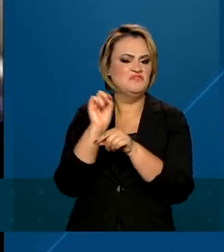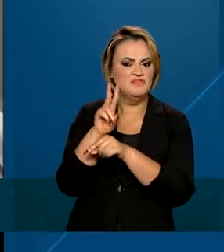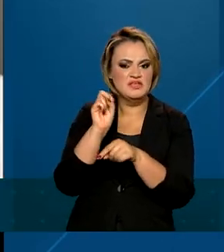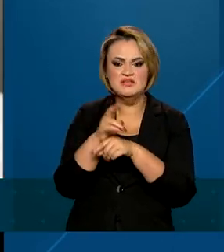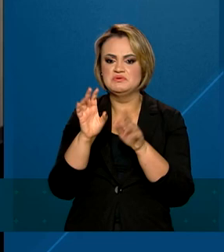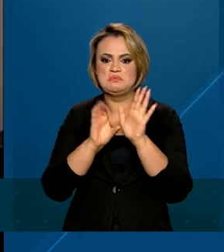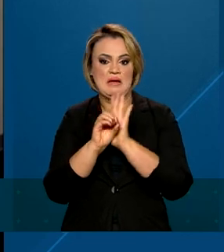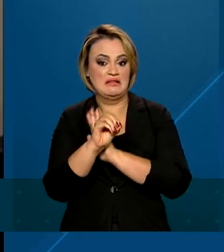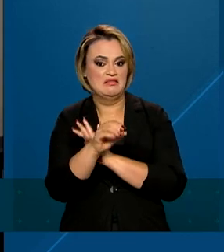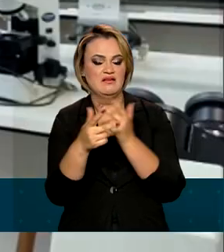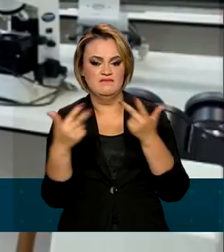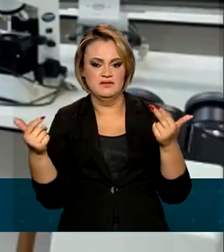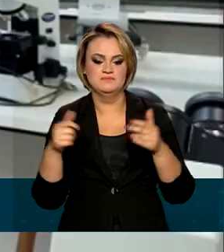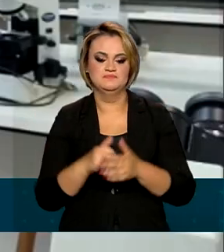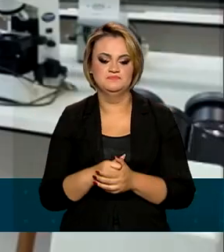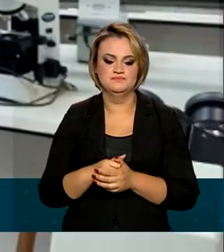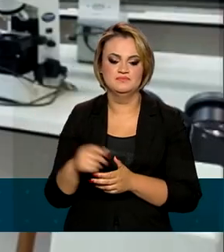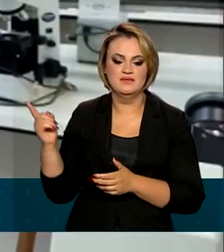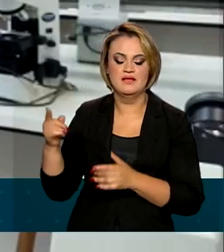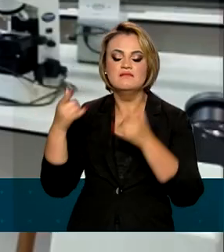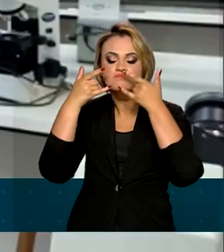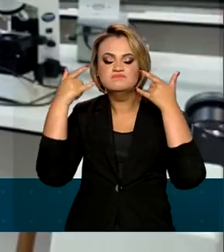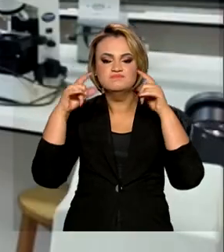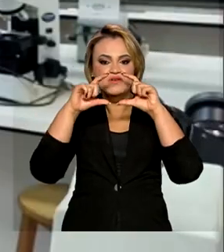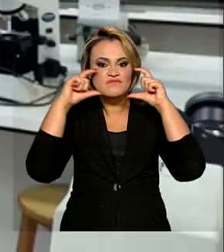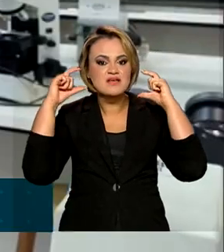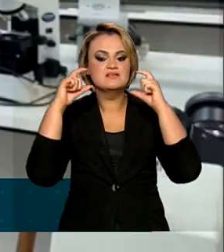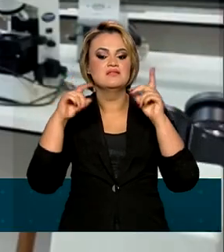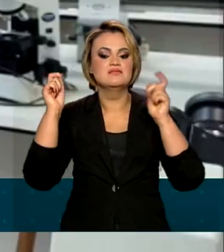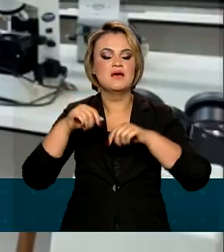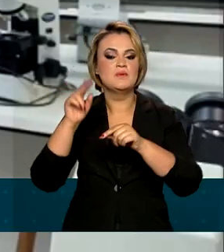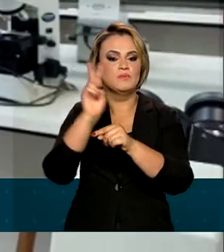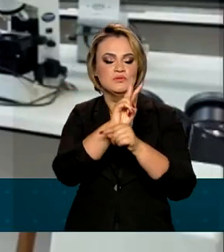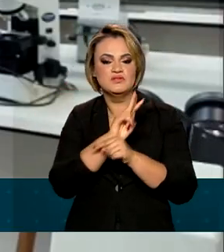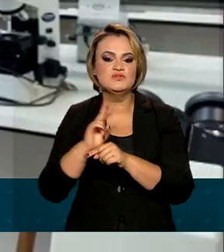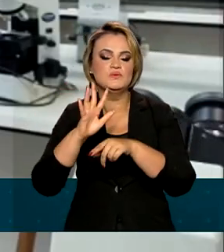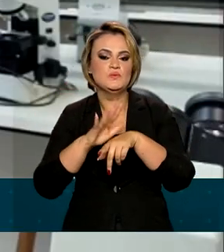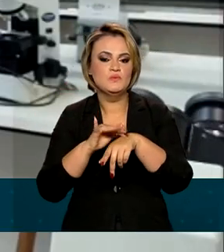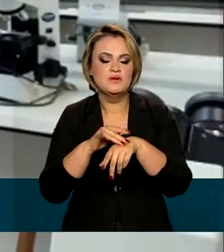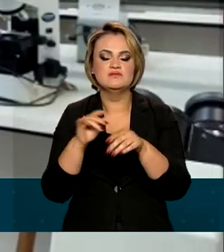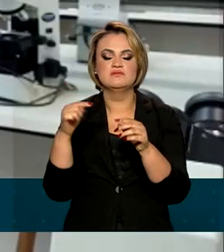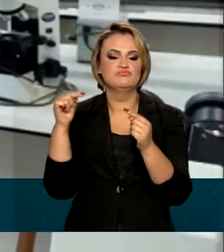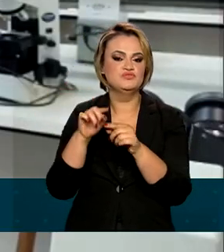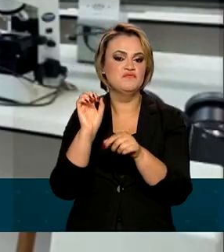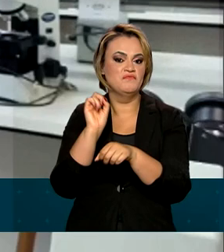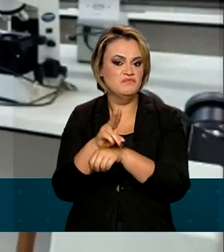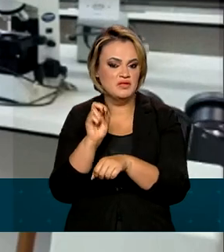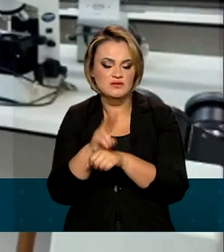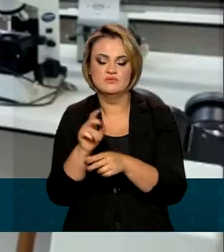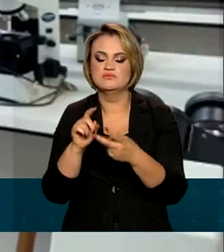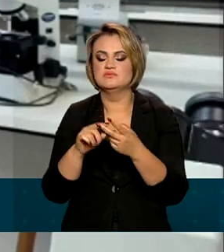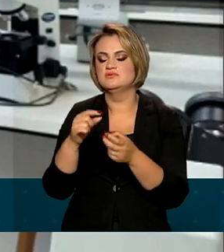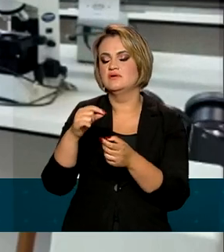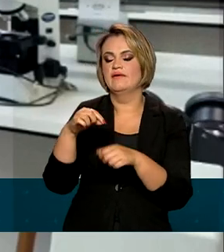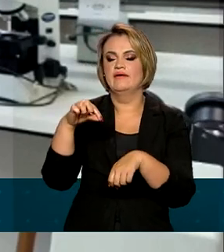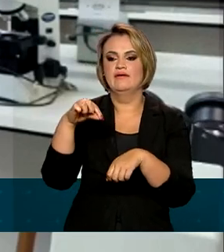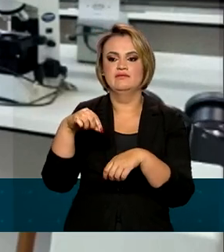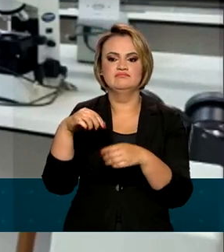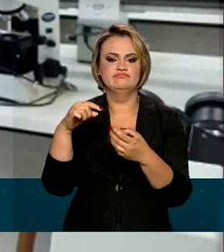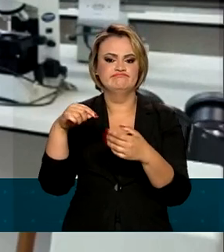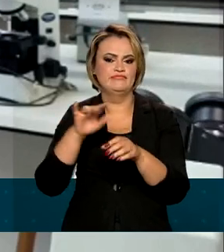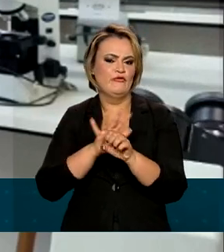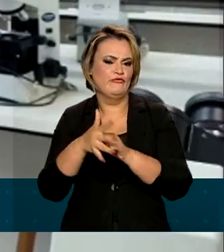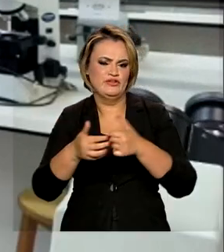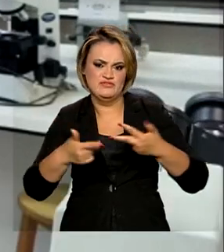e de bactérias. O respirador Vesta é indicado para proteção contra doenças causadas por vírus da influência, sarampo, coronavírus, por